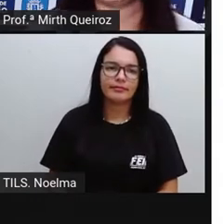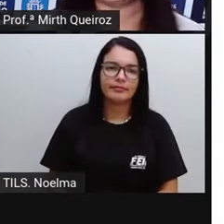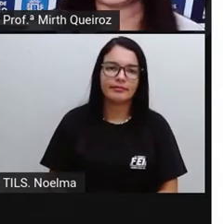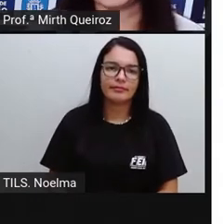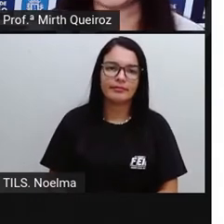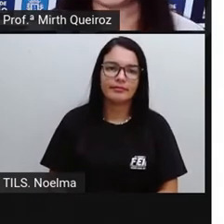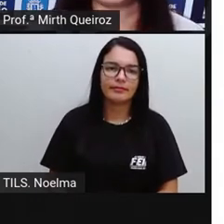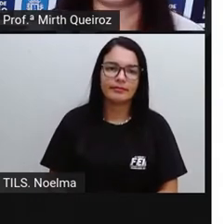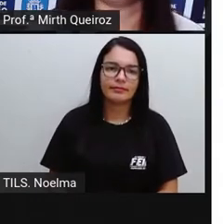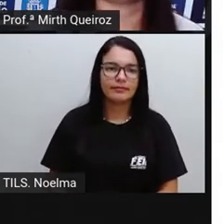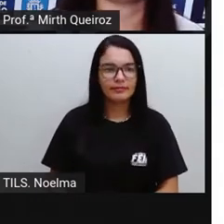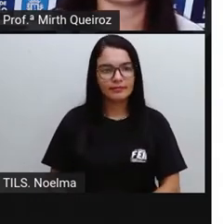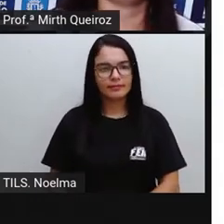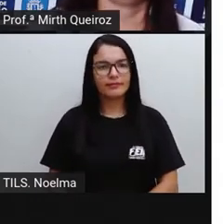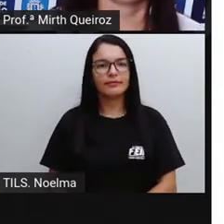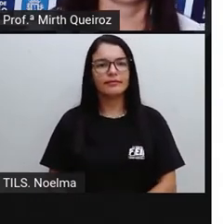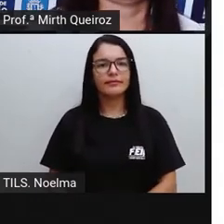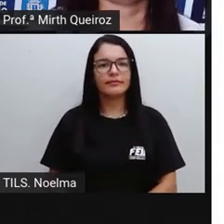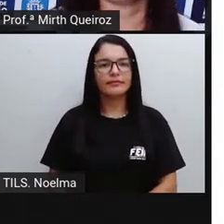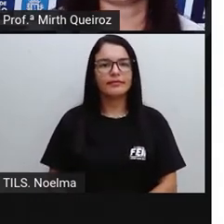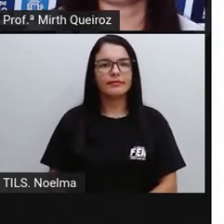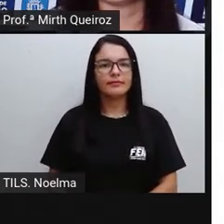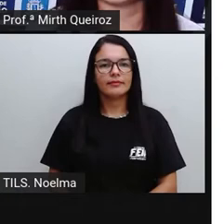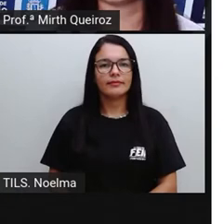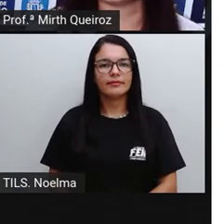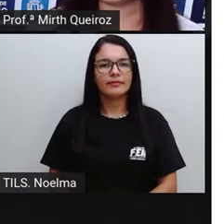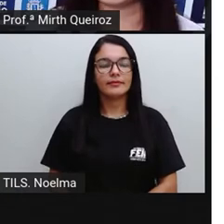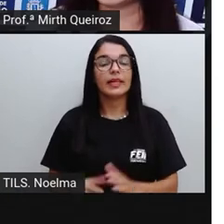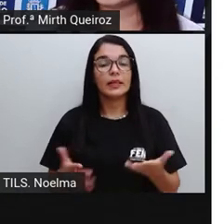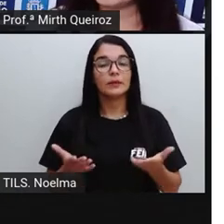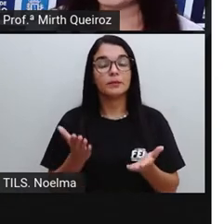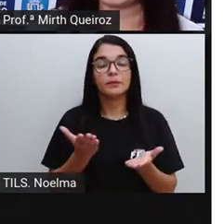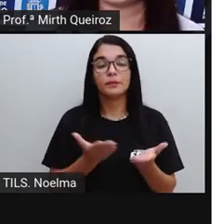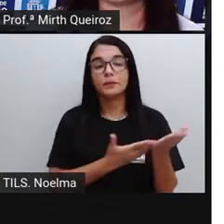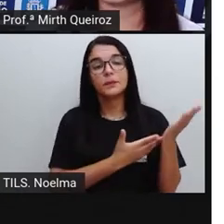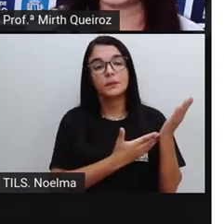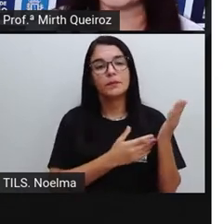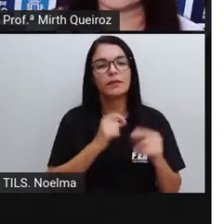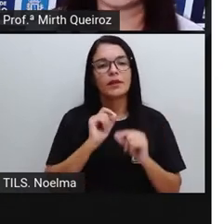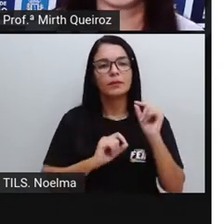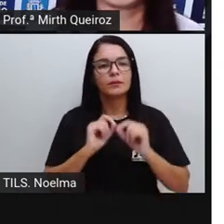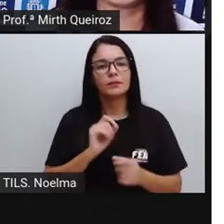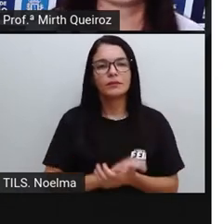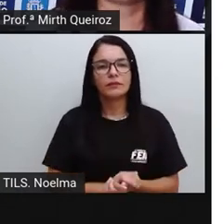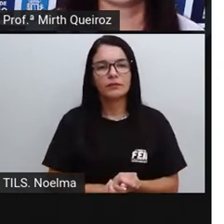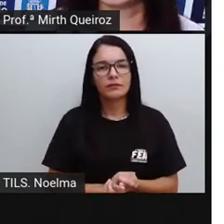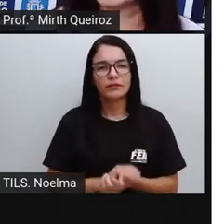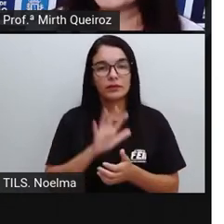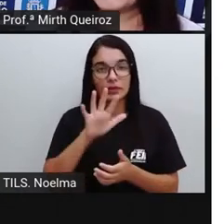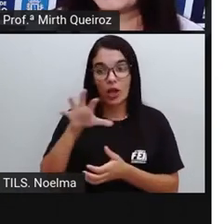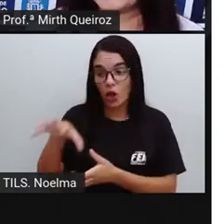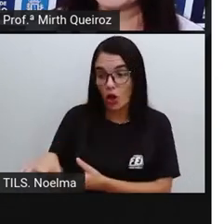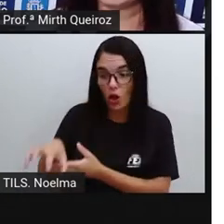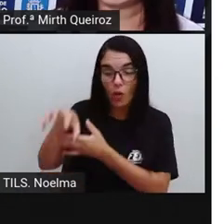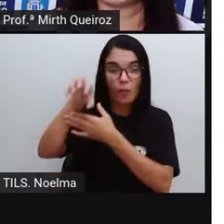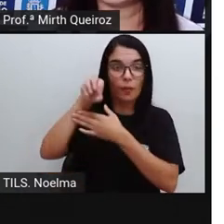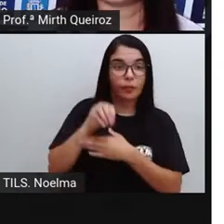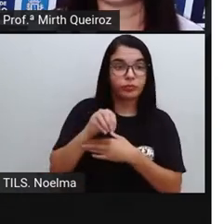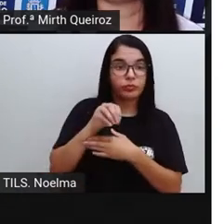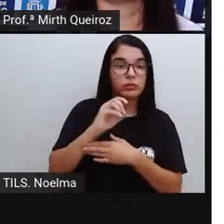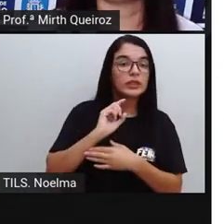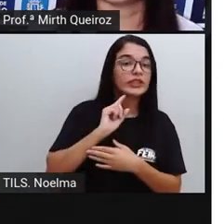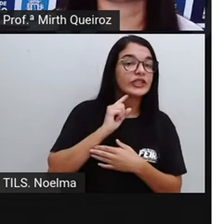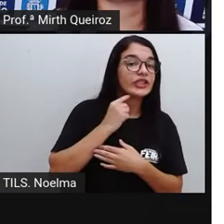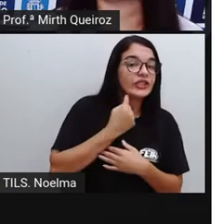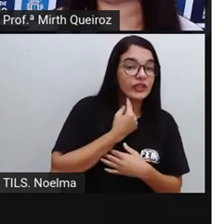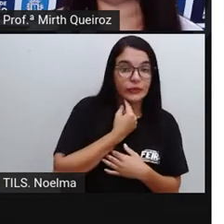de funcionários públicos E agora a gente vai falar sobre os principais serviços públicos Que são a coleta de lixo Que é feita